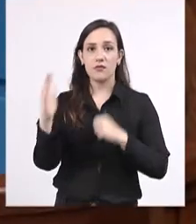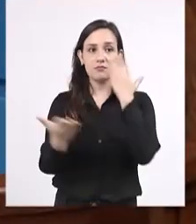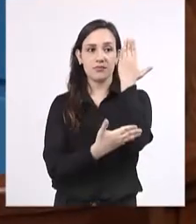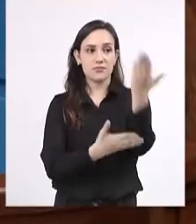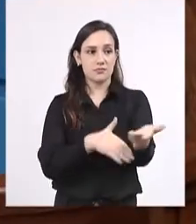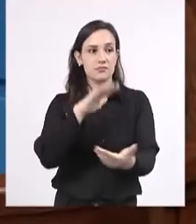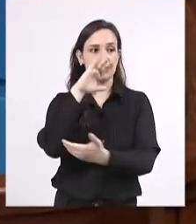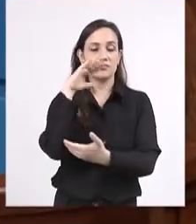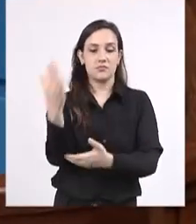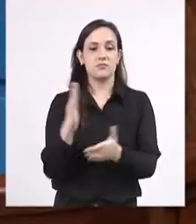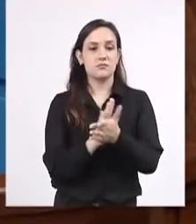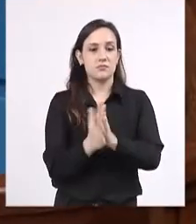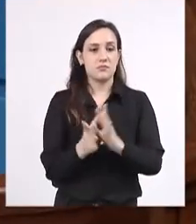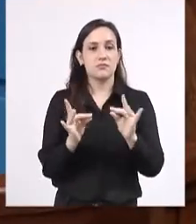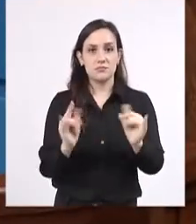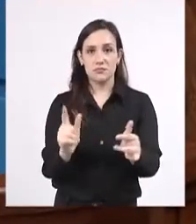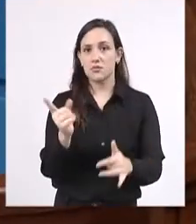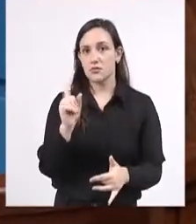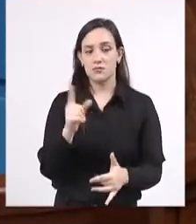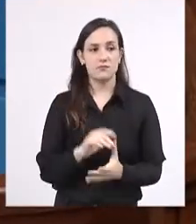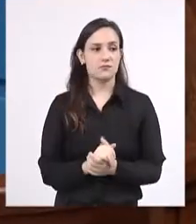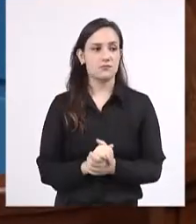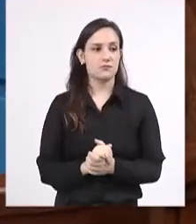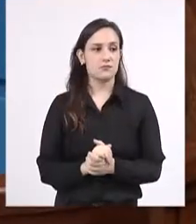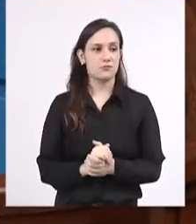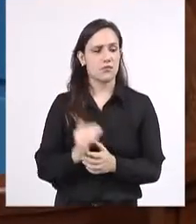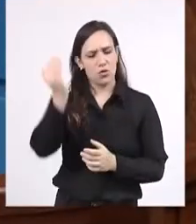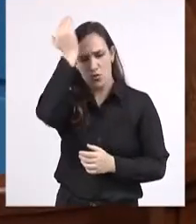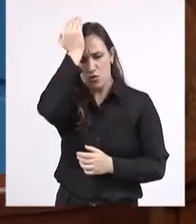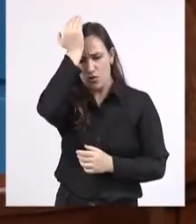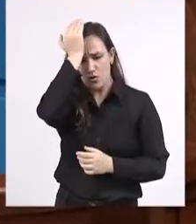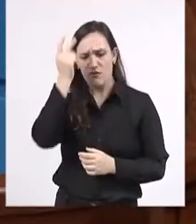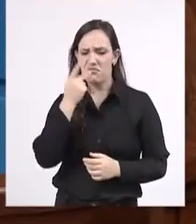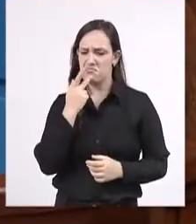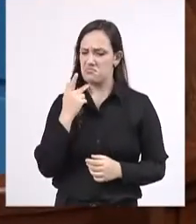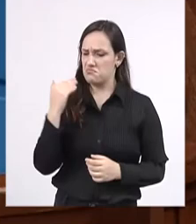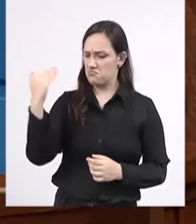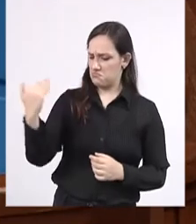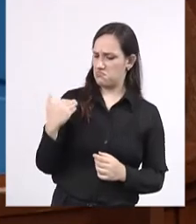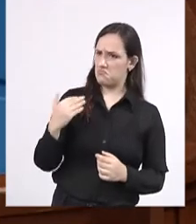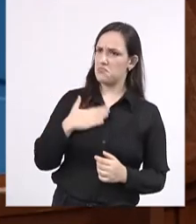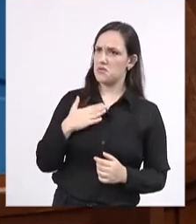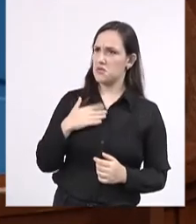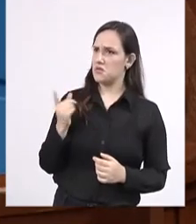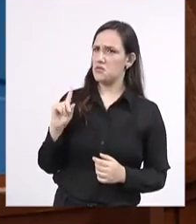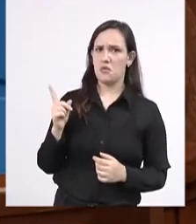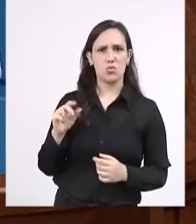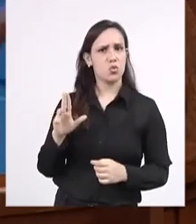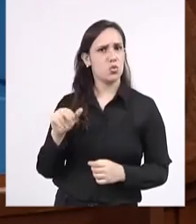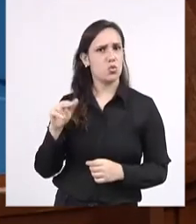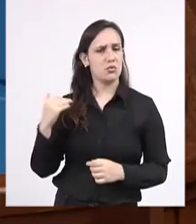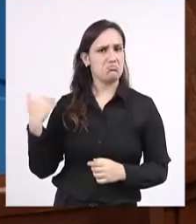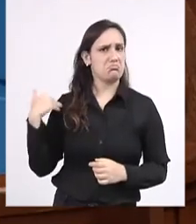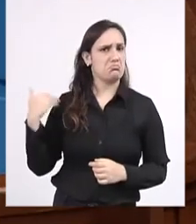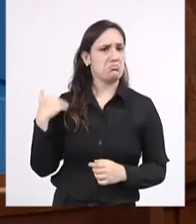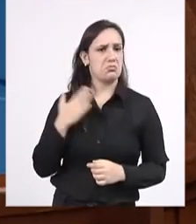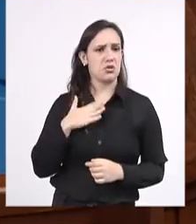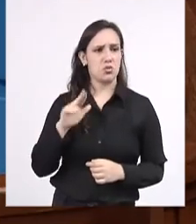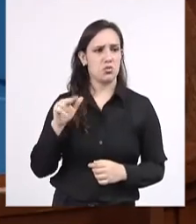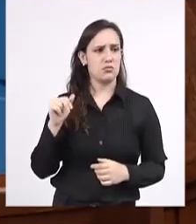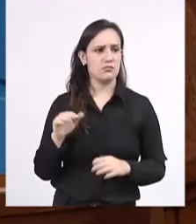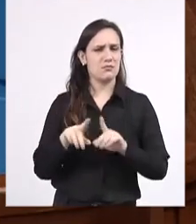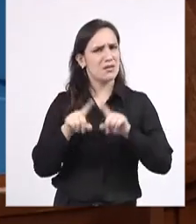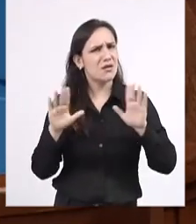governador disse o seguinte, olha, o governo nunca foi procurado pelos movimentos. Mas como que não? Se desde o ano passado esse